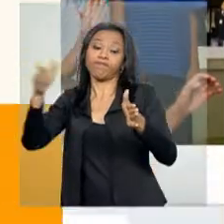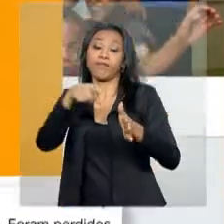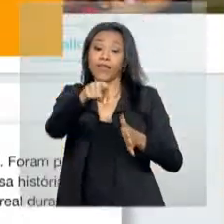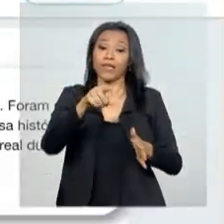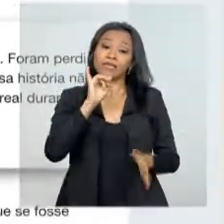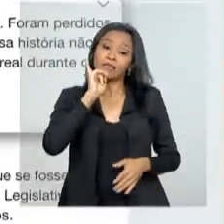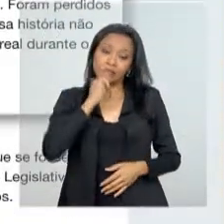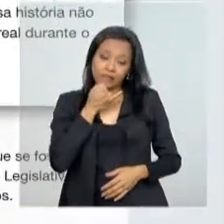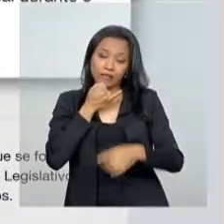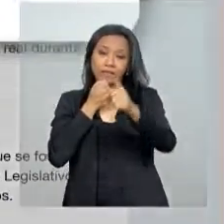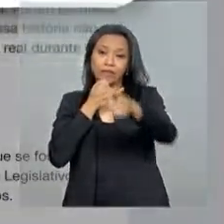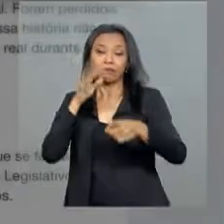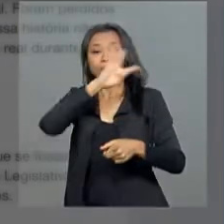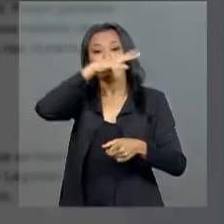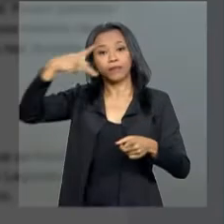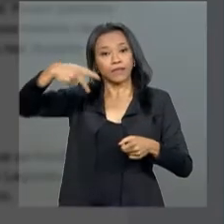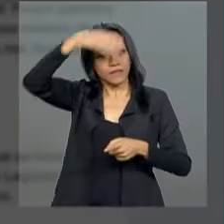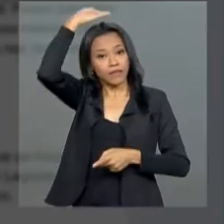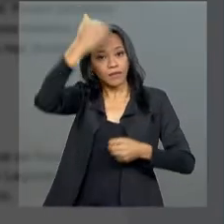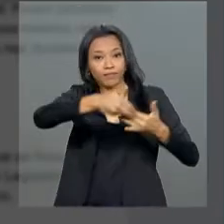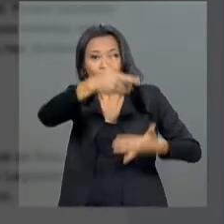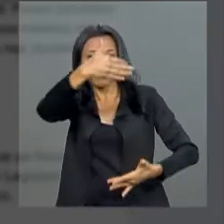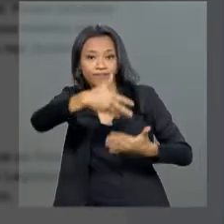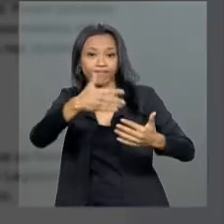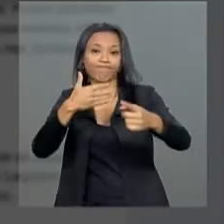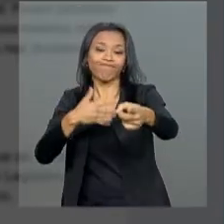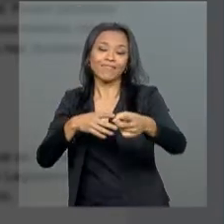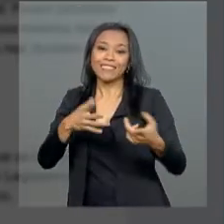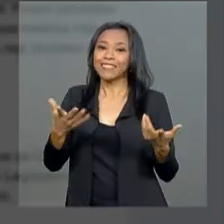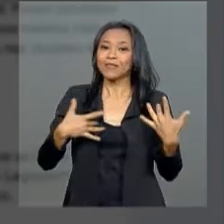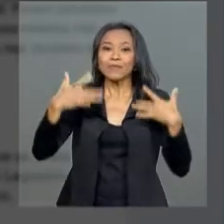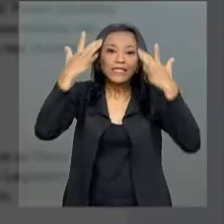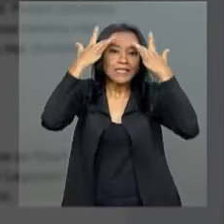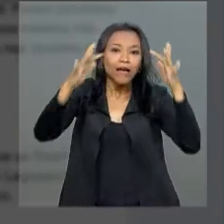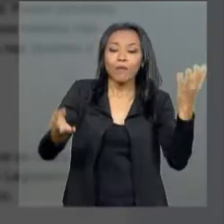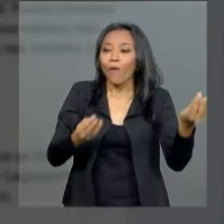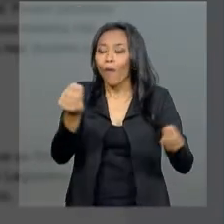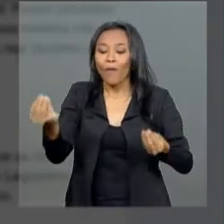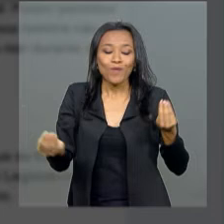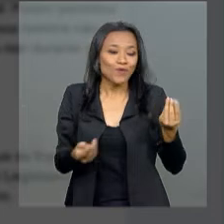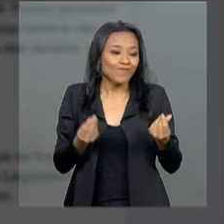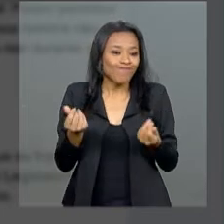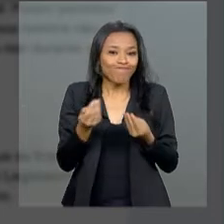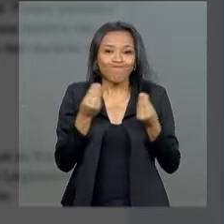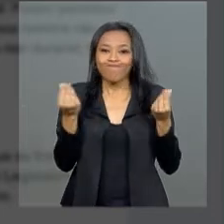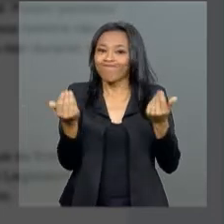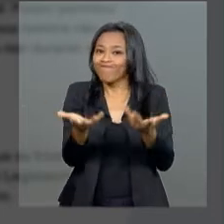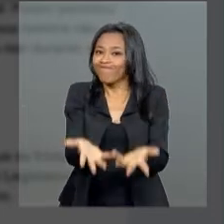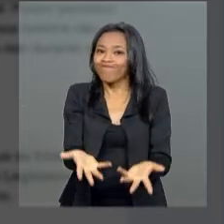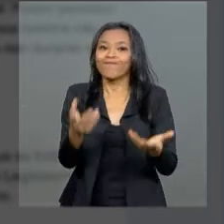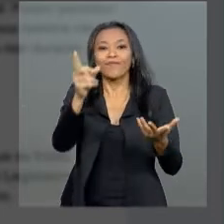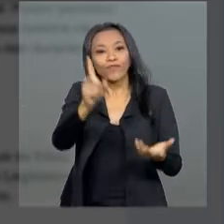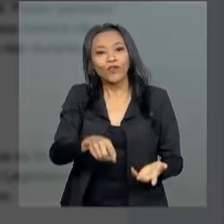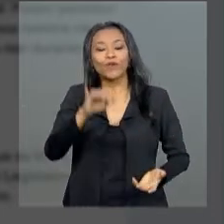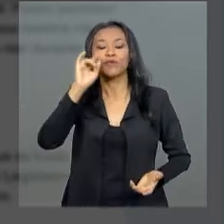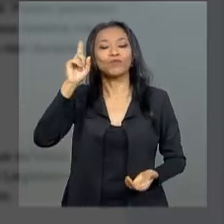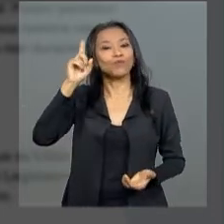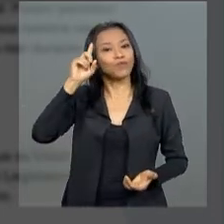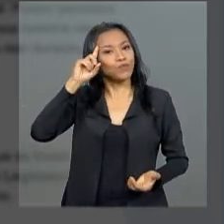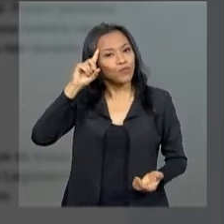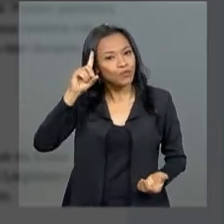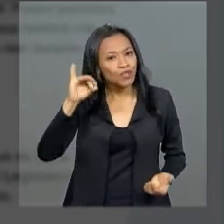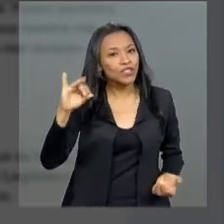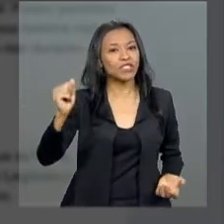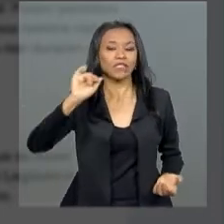afirmou que a perda do acervo do Museu Nacional é incalculável para o Brasil. Na nota, ele diz que foi um dia trágico